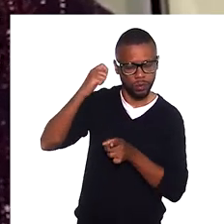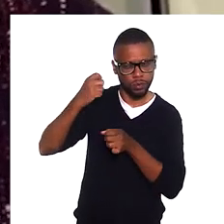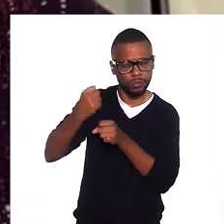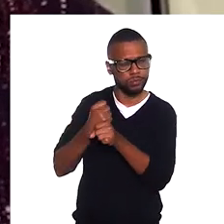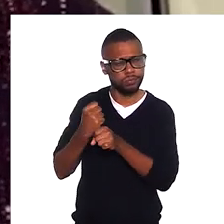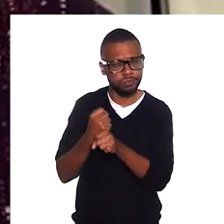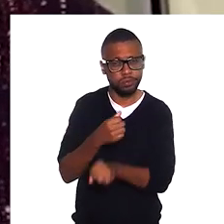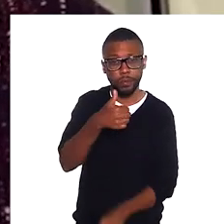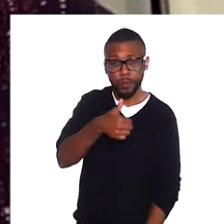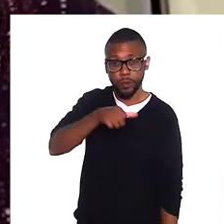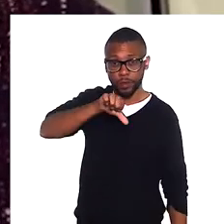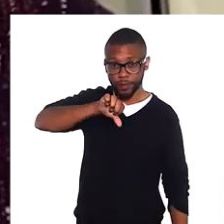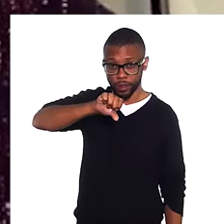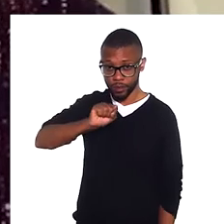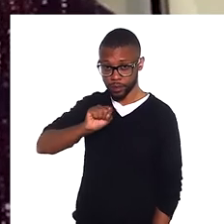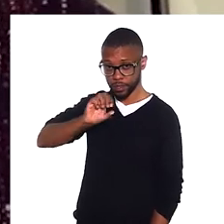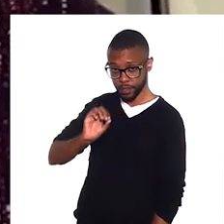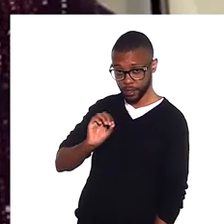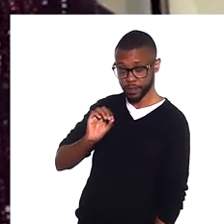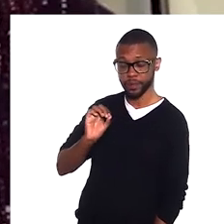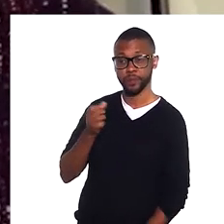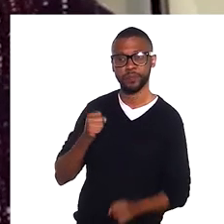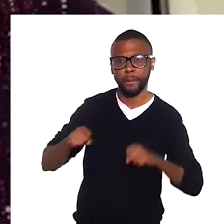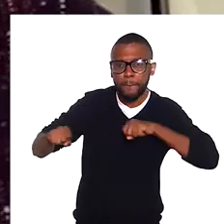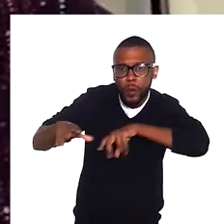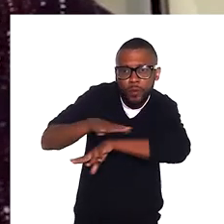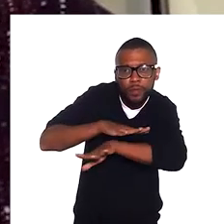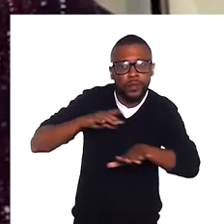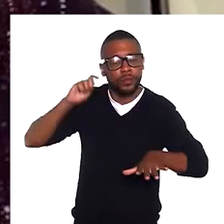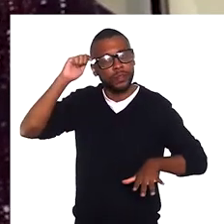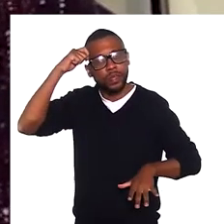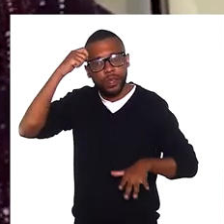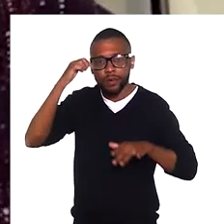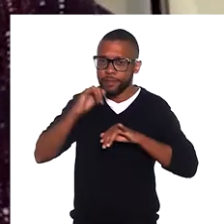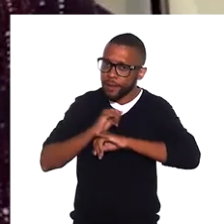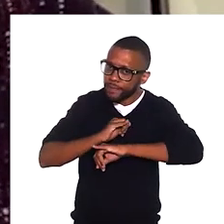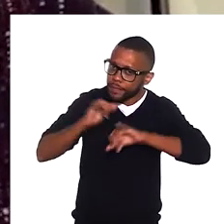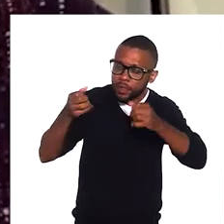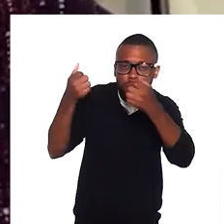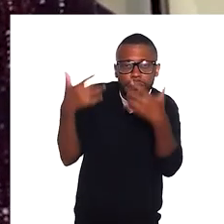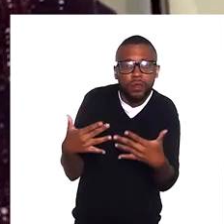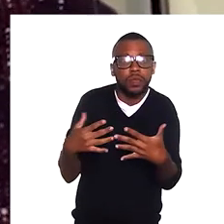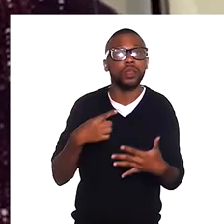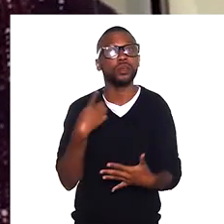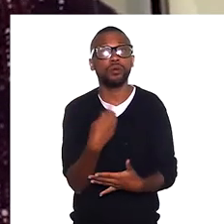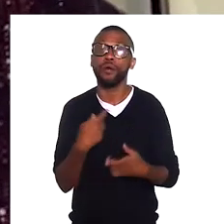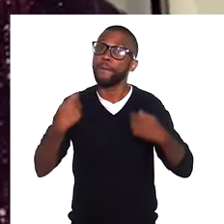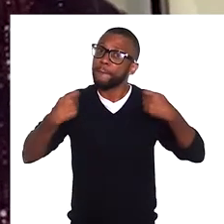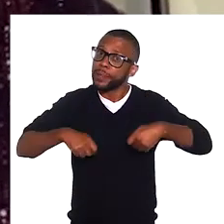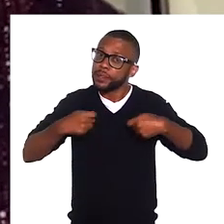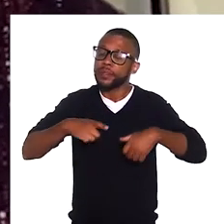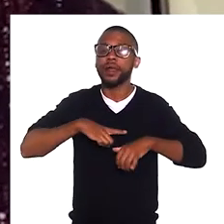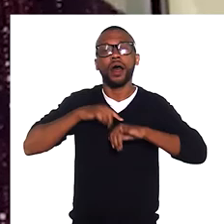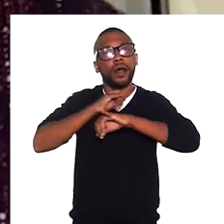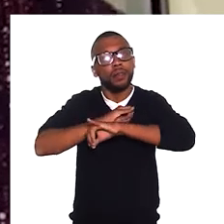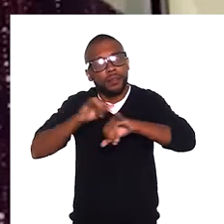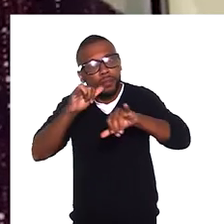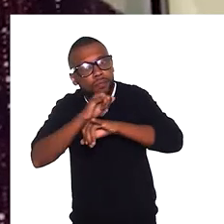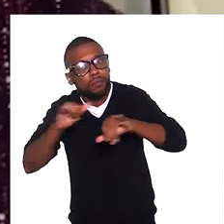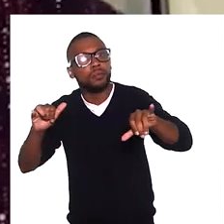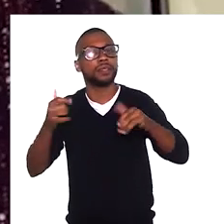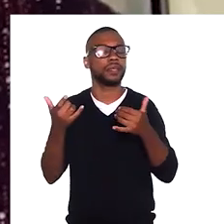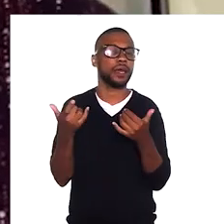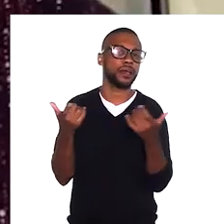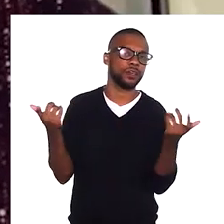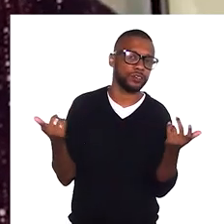desde a década de 80, o movimento negro vem dizendo que a gente precisa estar nas campanhas,